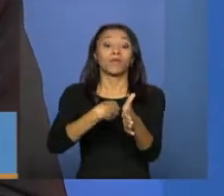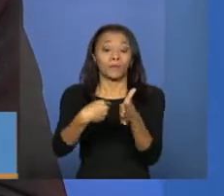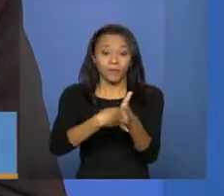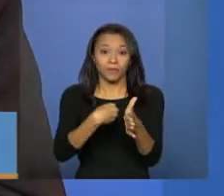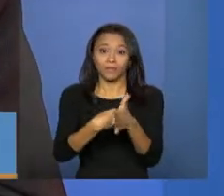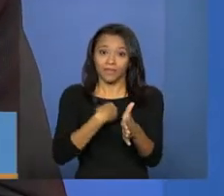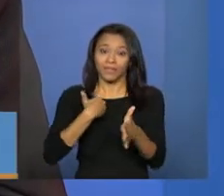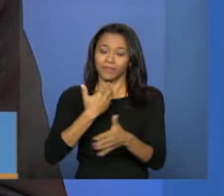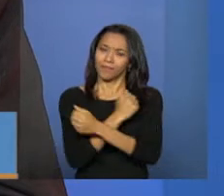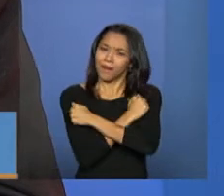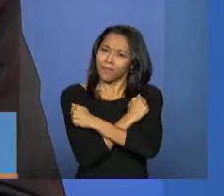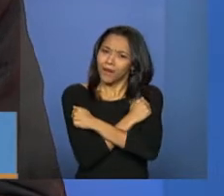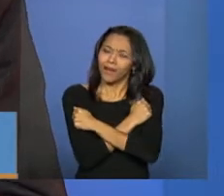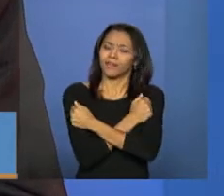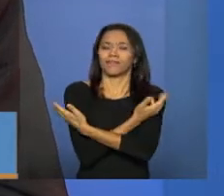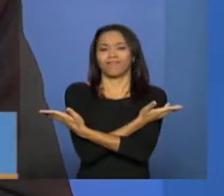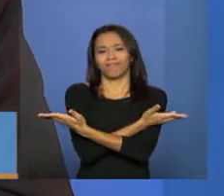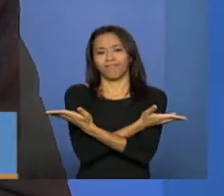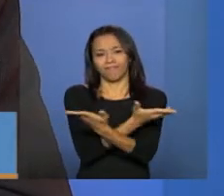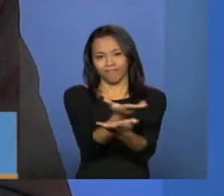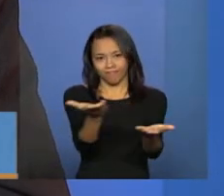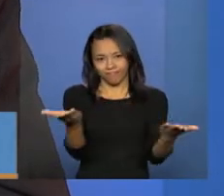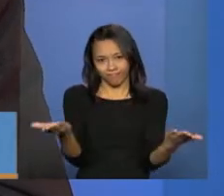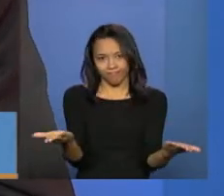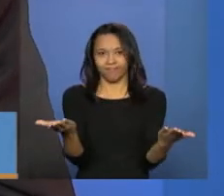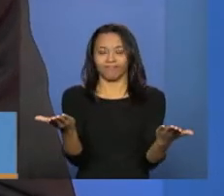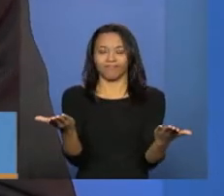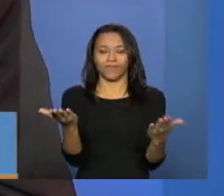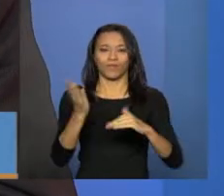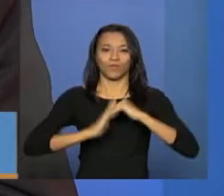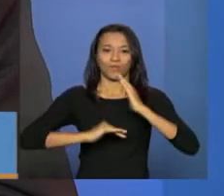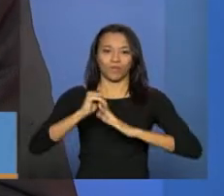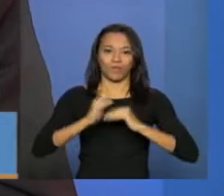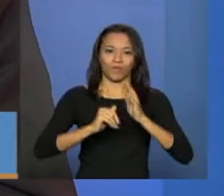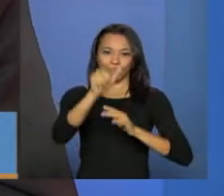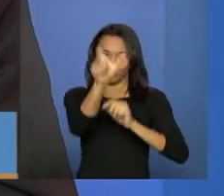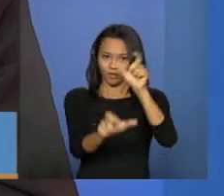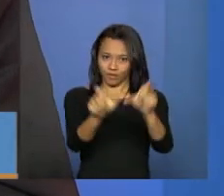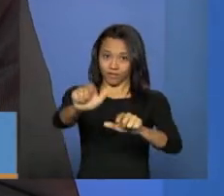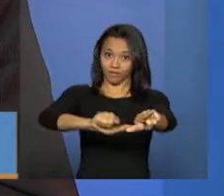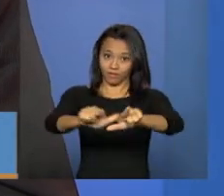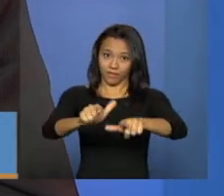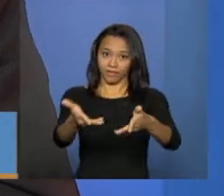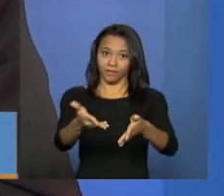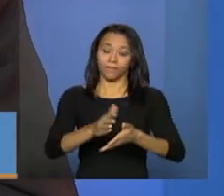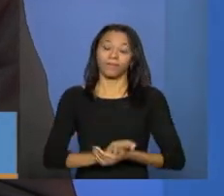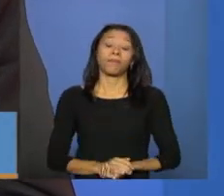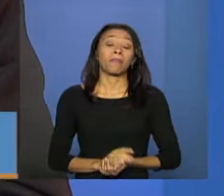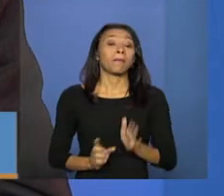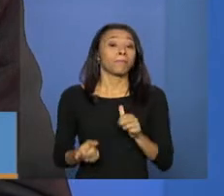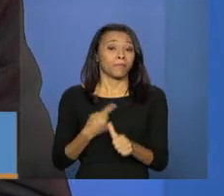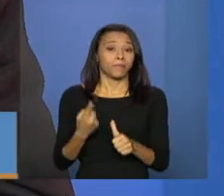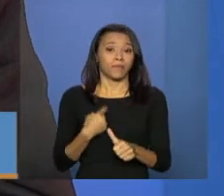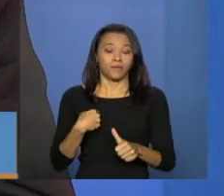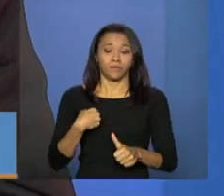um grande abraço a toda a equipe aí de vocês. Primeiro, dizer o seguinte,